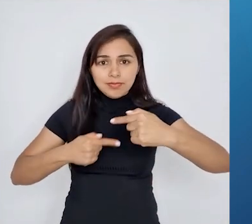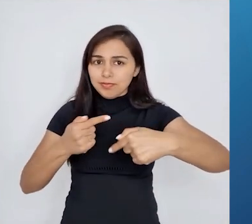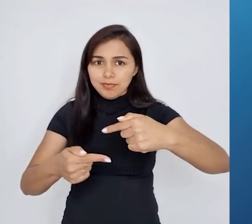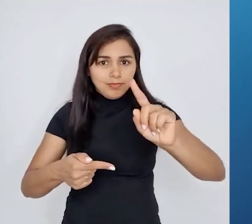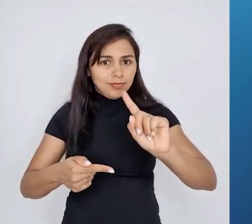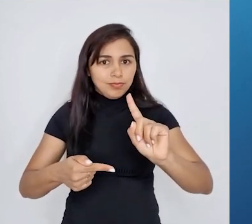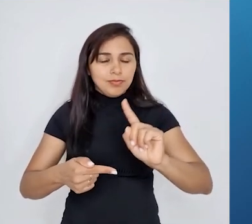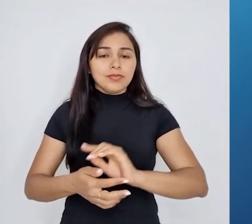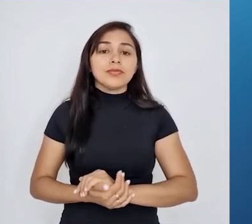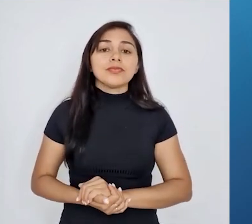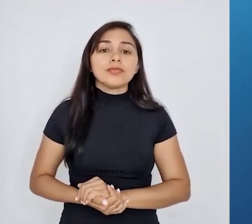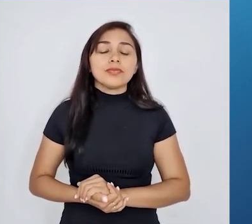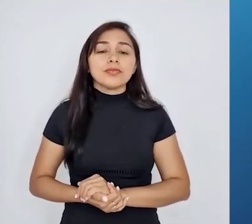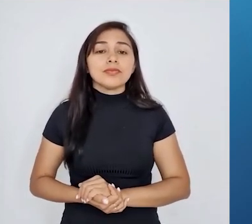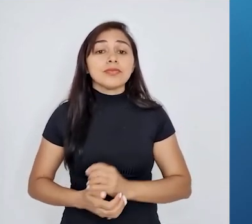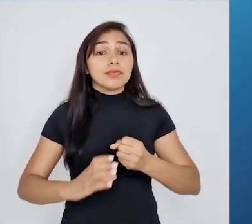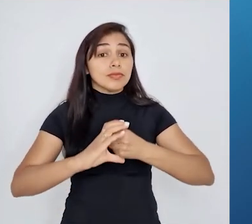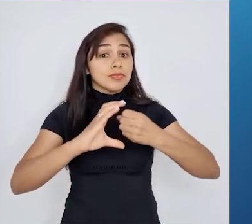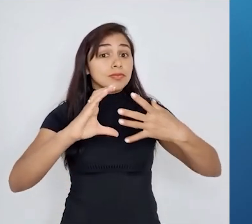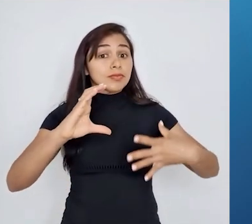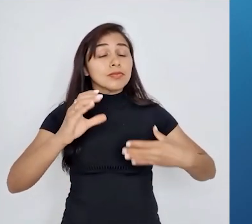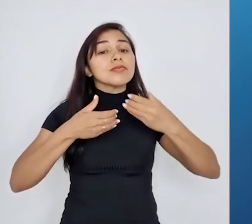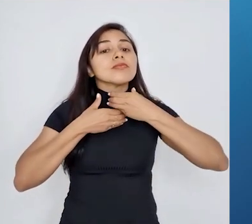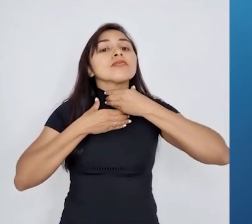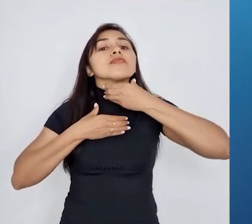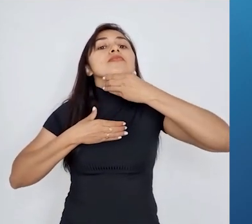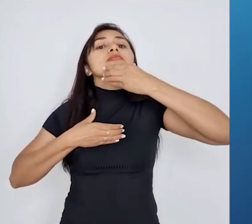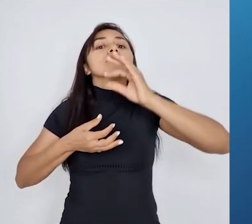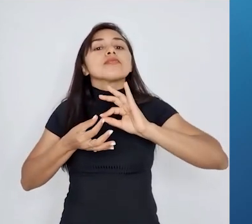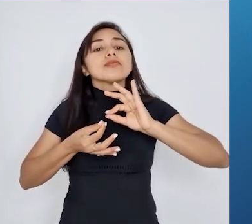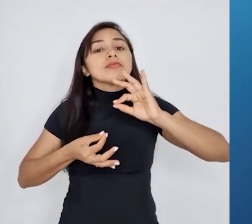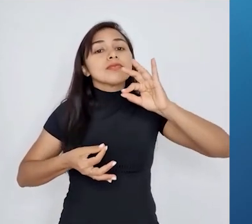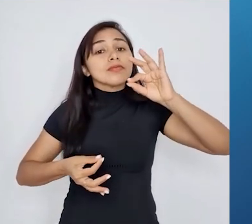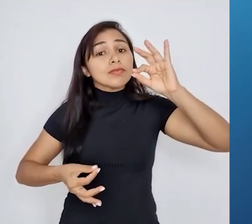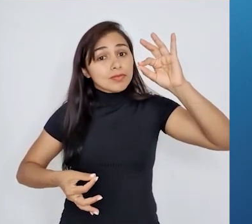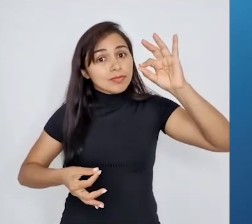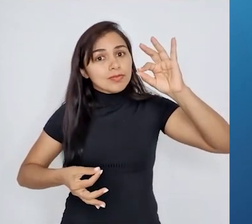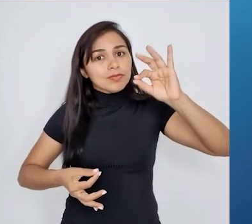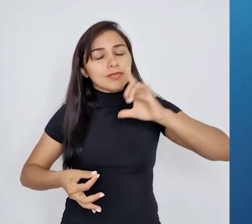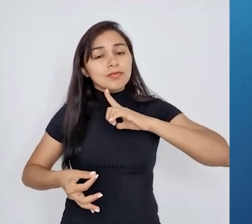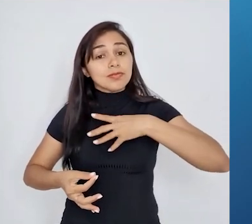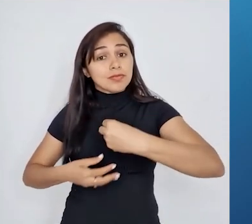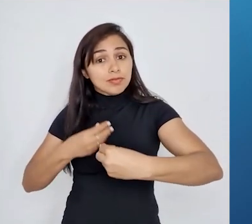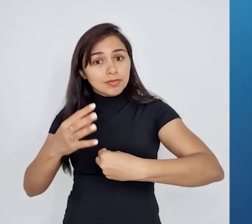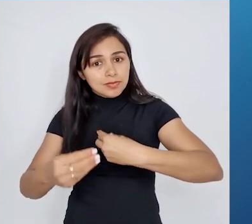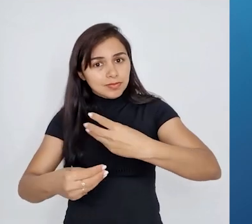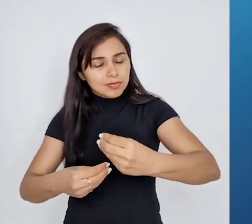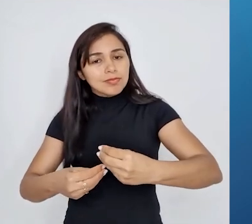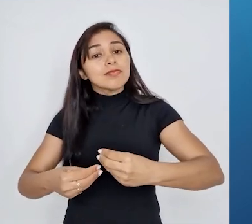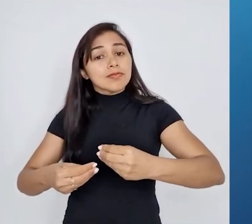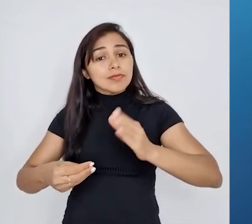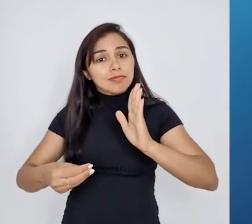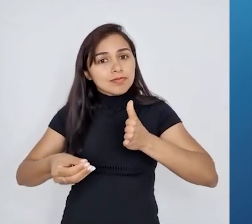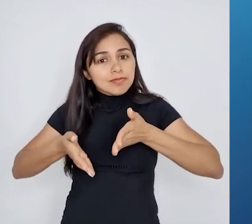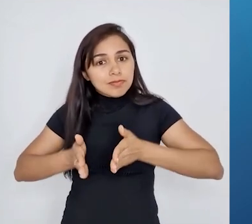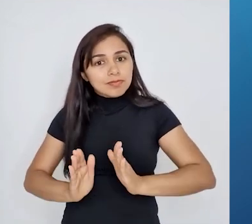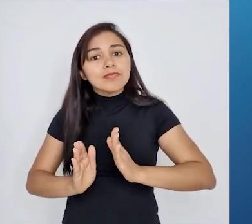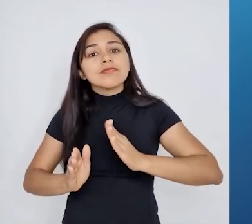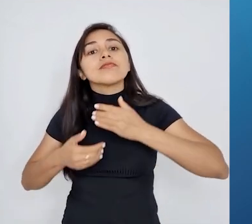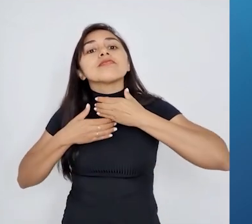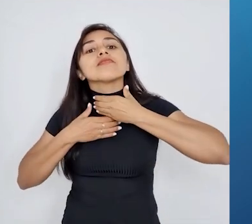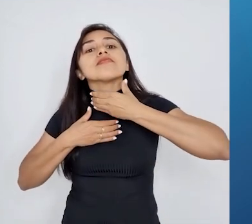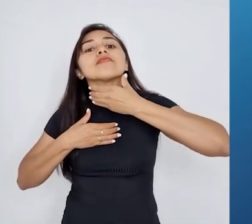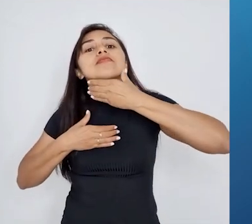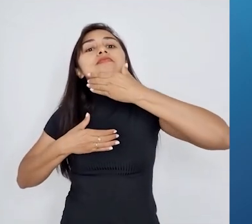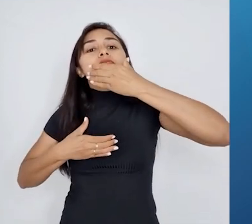A característica do pescoço mais longo foi passada para a descendência, contribuindo para a persistência e aumento da prevalência